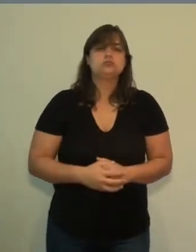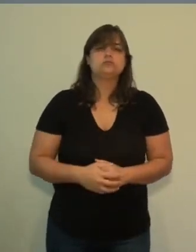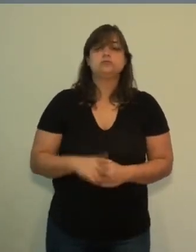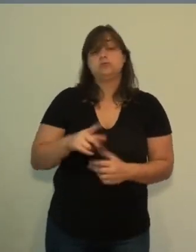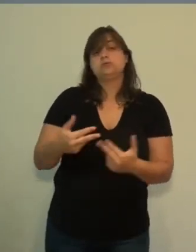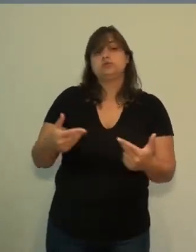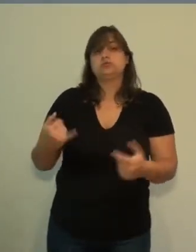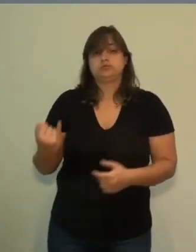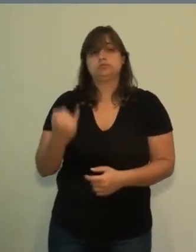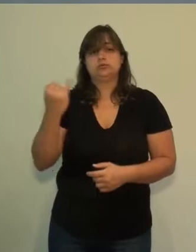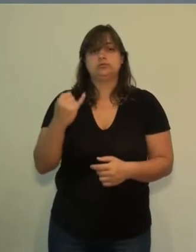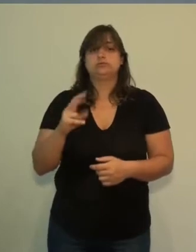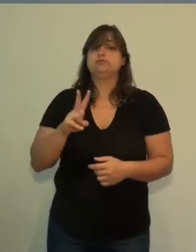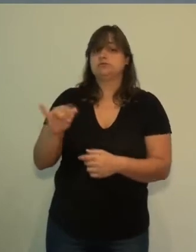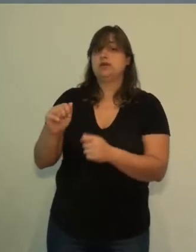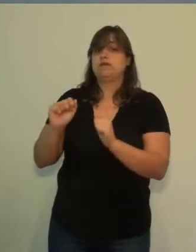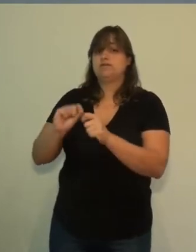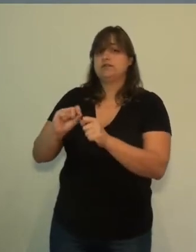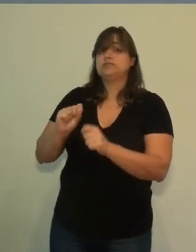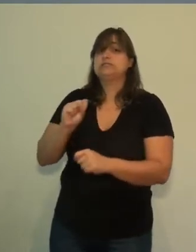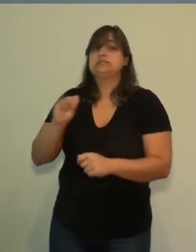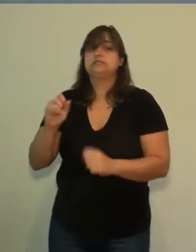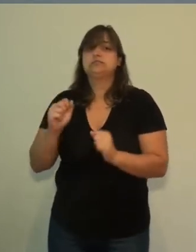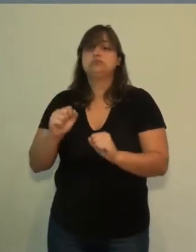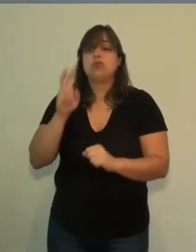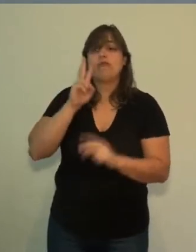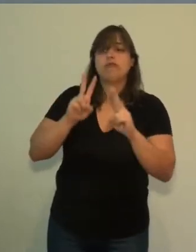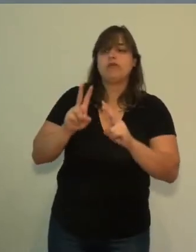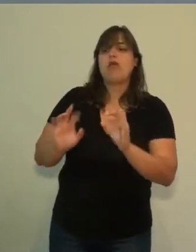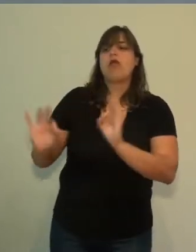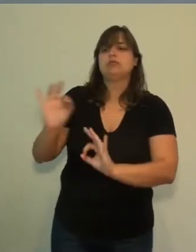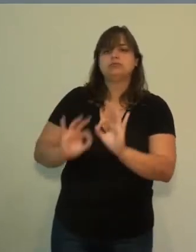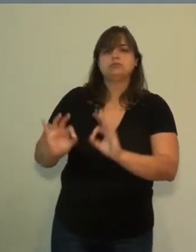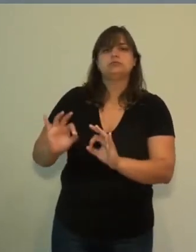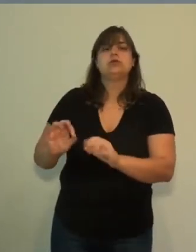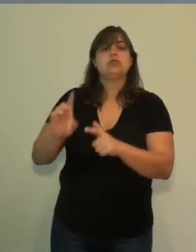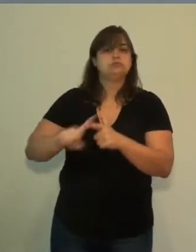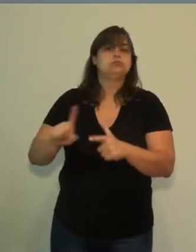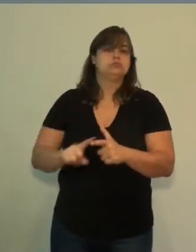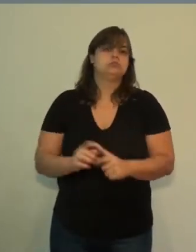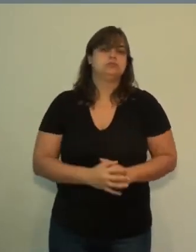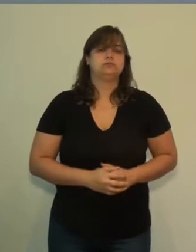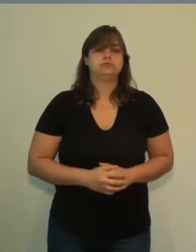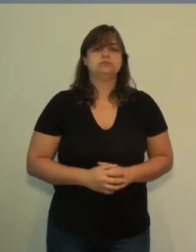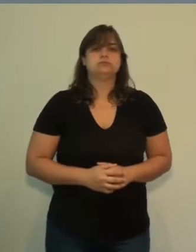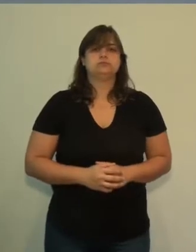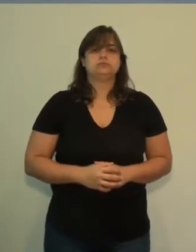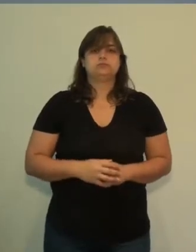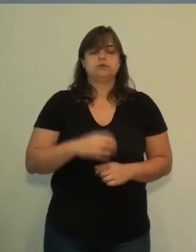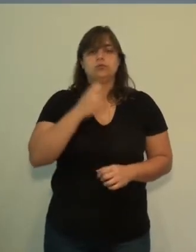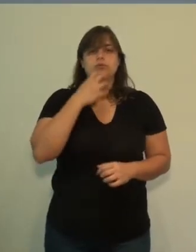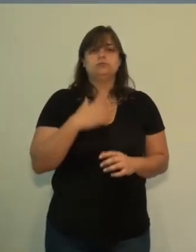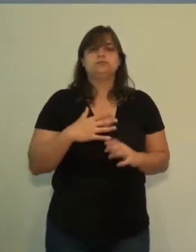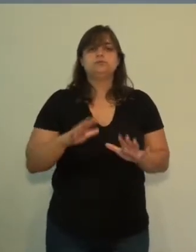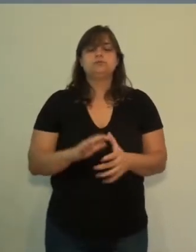que a gente colocou, nós vamos fazer o restauro se a gente puder inspecionar e consertar as causas desses problemas. Bom,